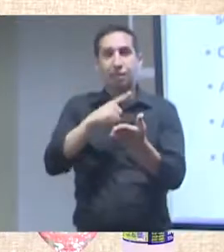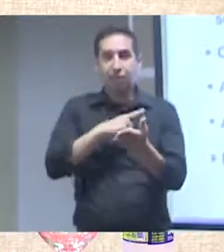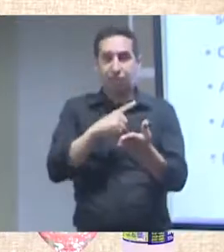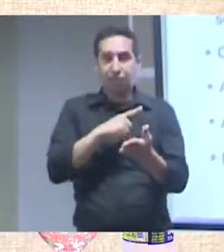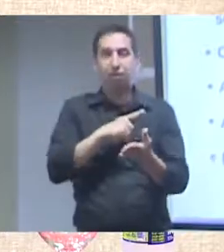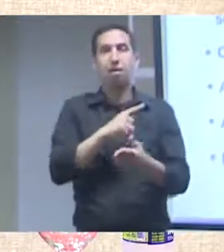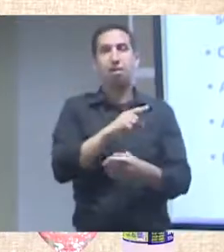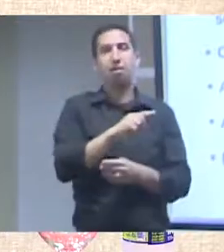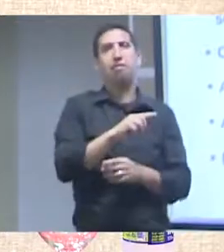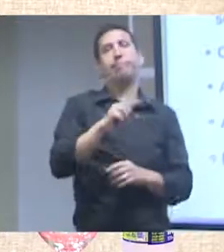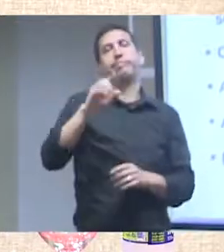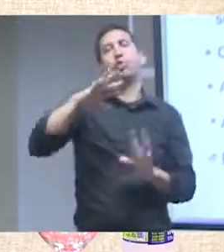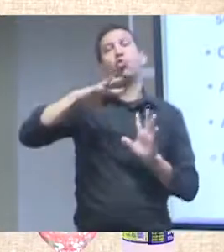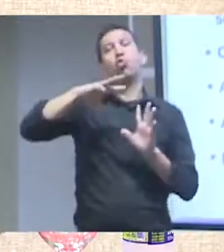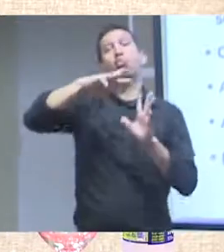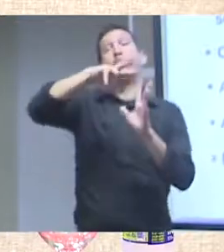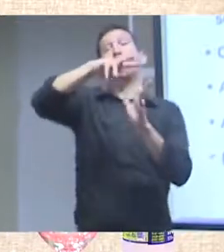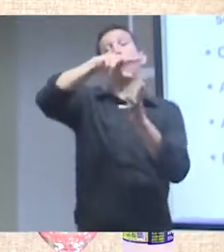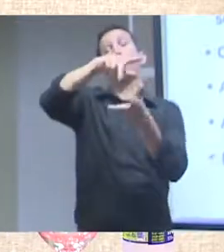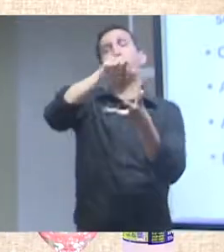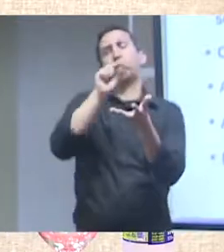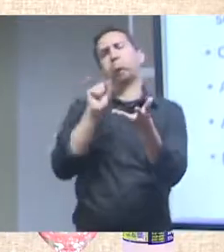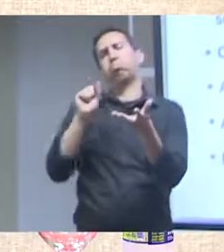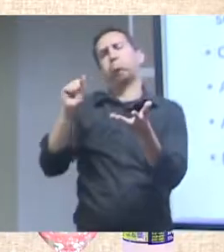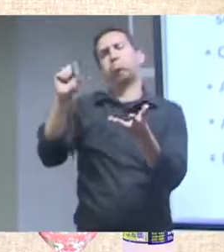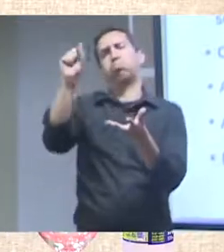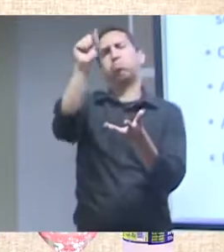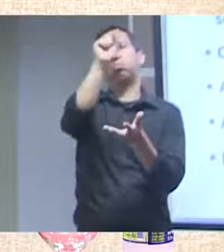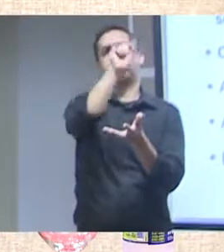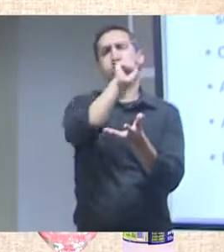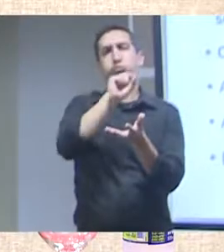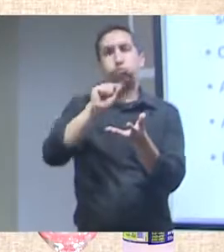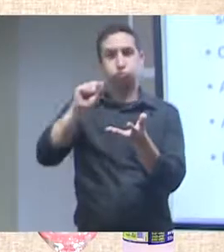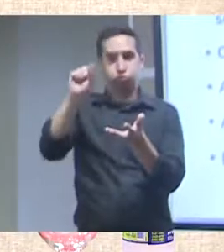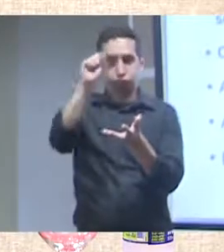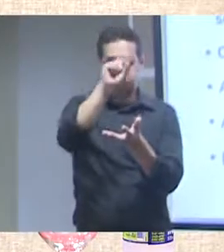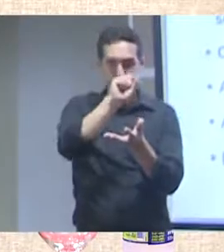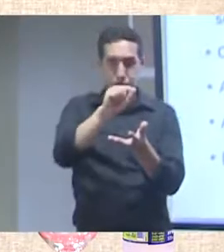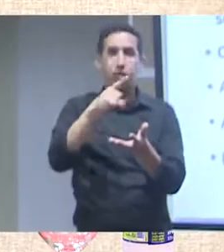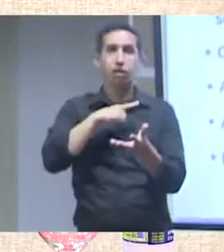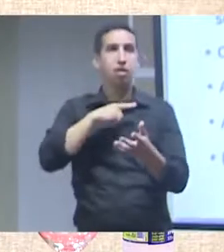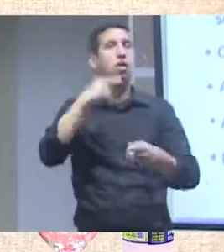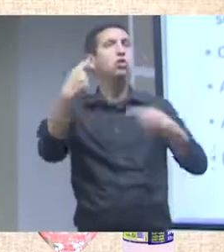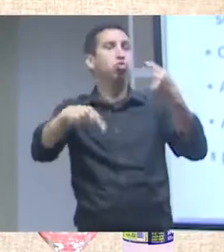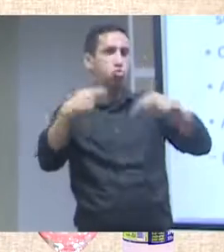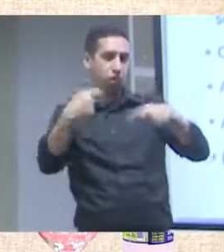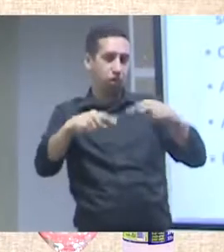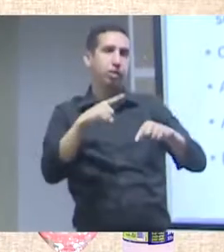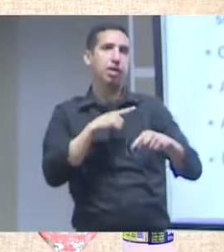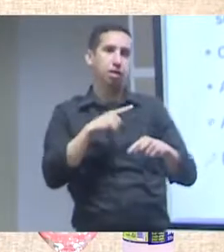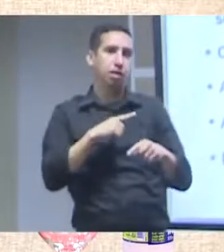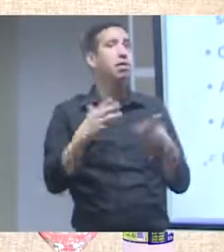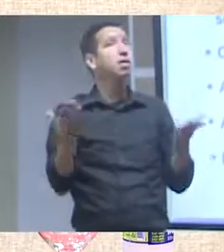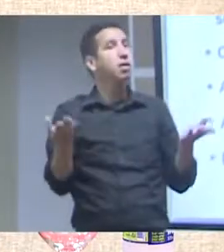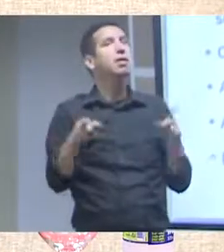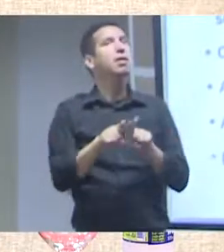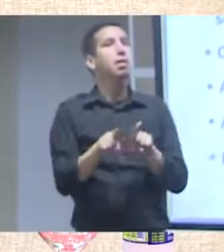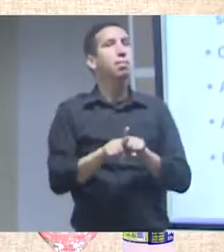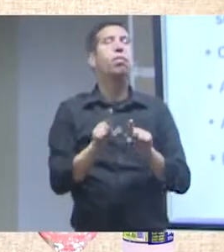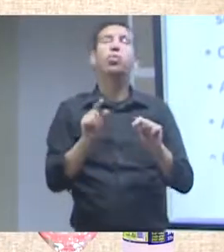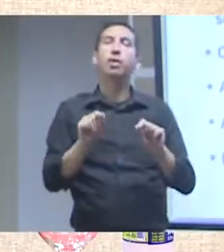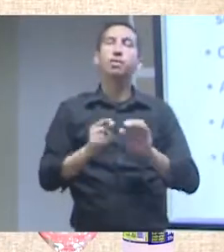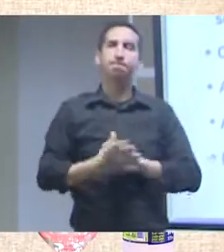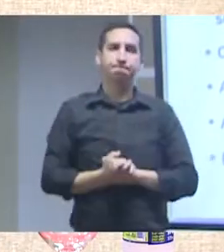estão colocando essa discussão, e, ao mesmo tempo, a gente vive no mundo